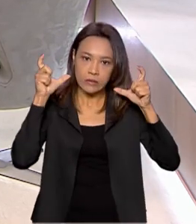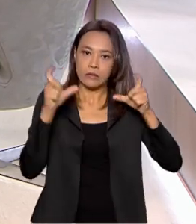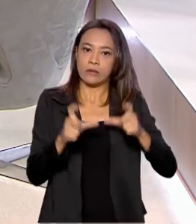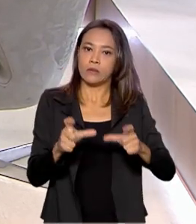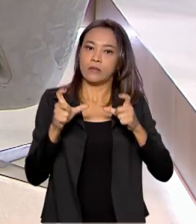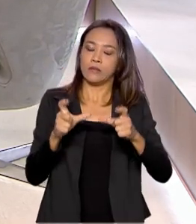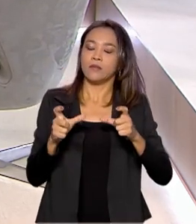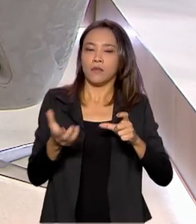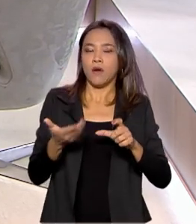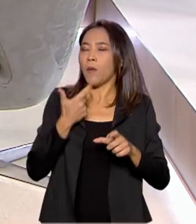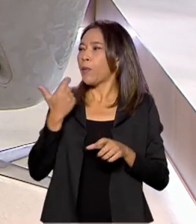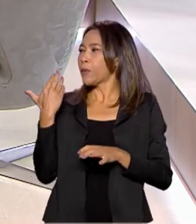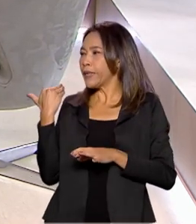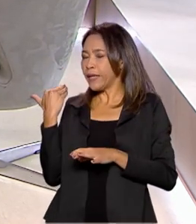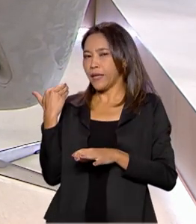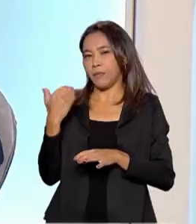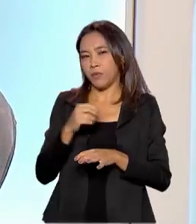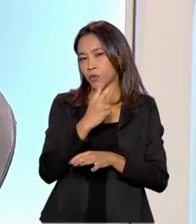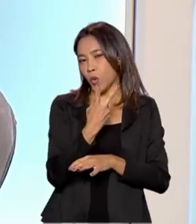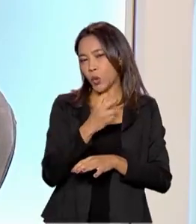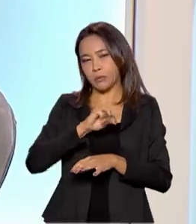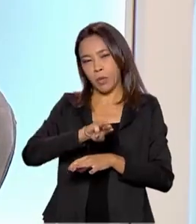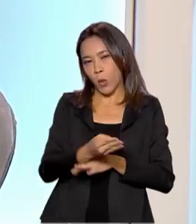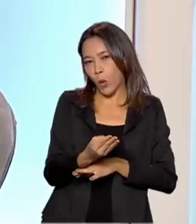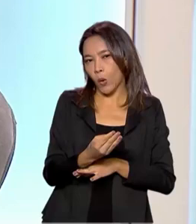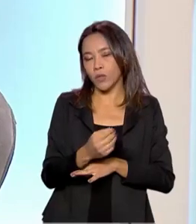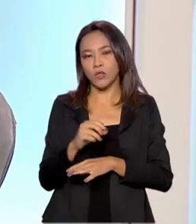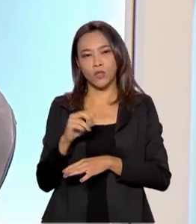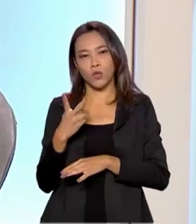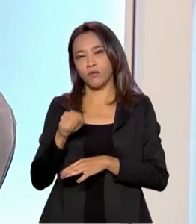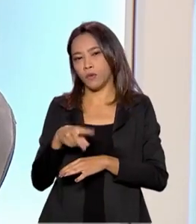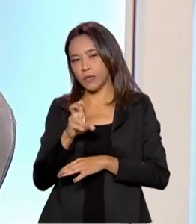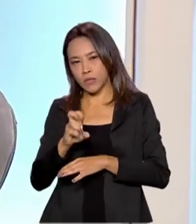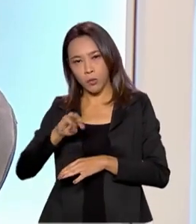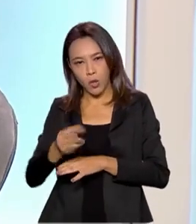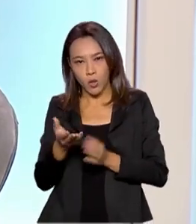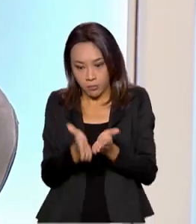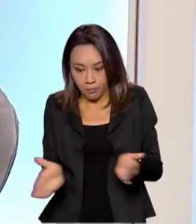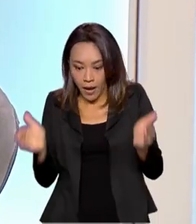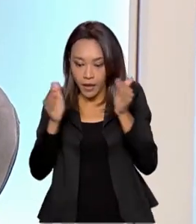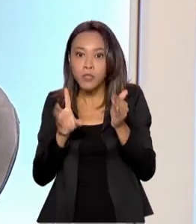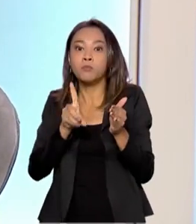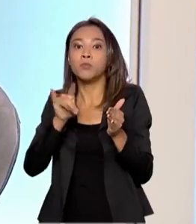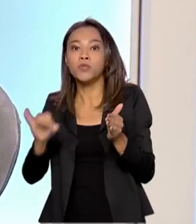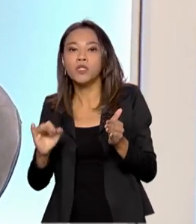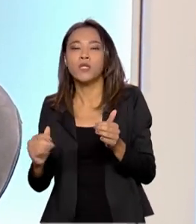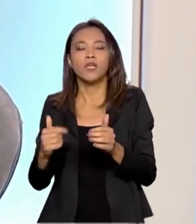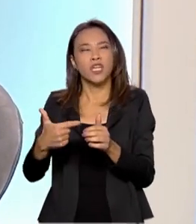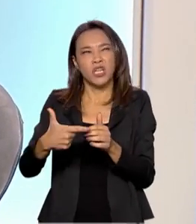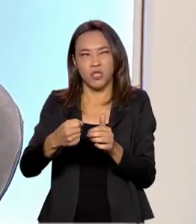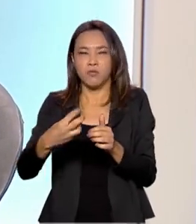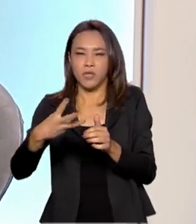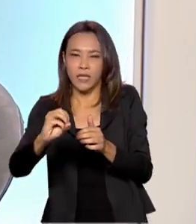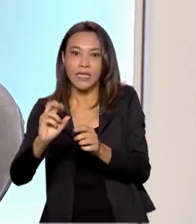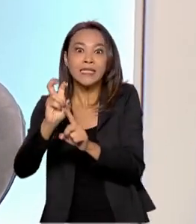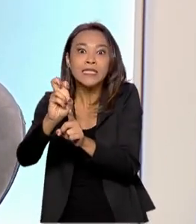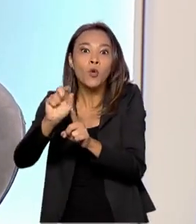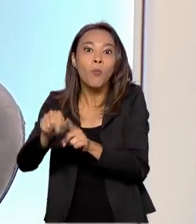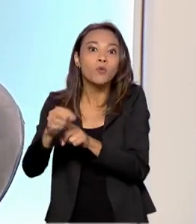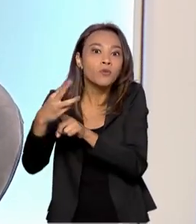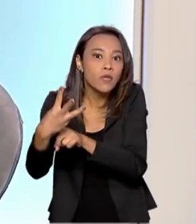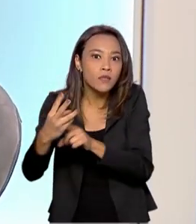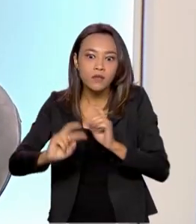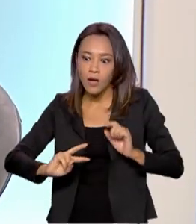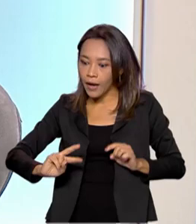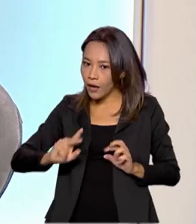sair há pouco tempo, a gente produzia 2 milhões, 2,5 milhões de barris de petróleo por dia, em 2030 estaremos com 5,3, é quase